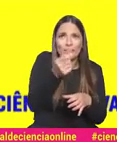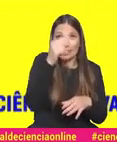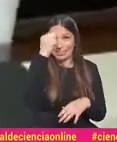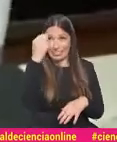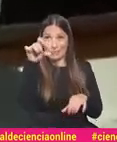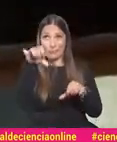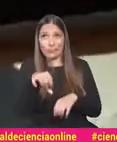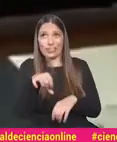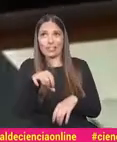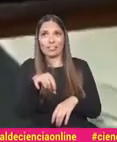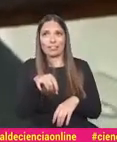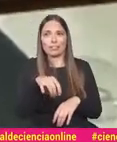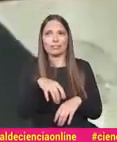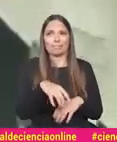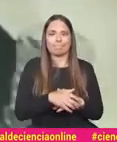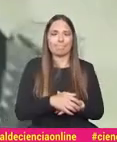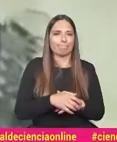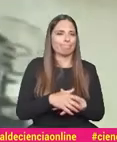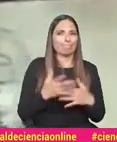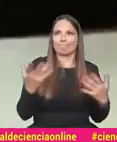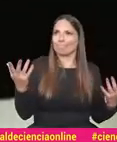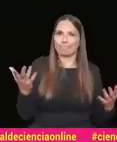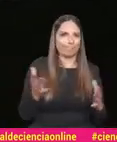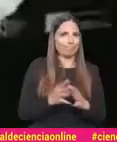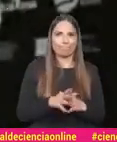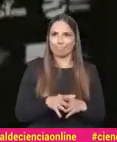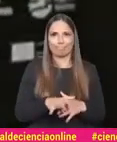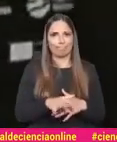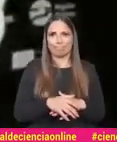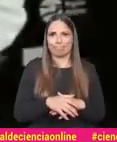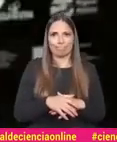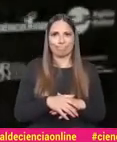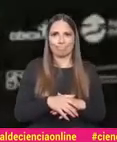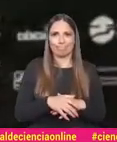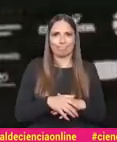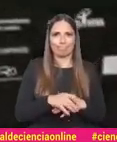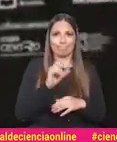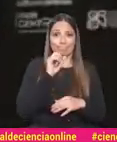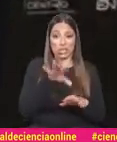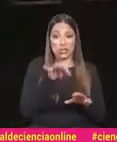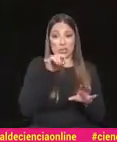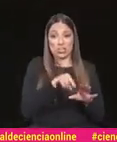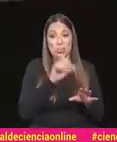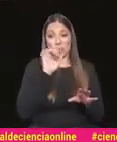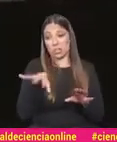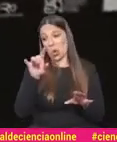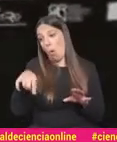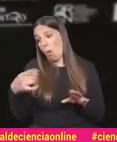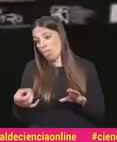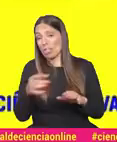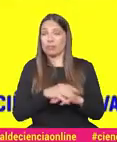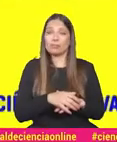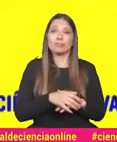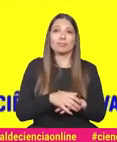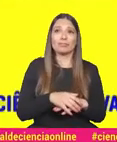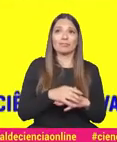difícil. Ah. Aquela era a placa. Quase. Podia dizer que a qualquer uma escolheste essa, podias ter escolhido esta. Ele não deixou. Mas